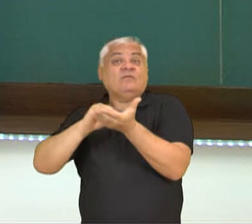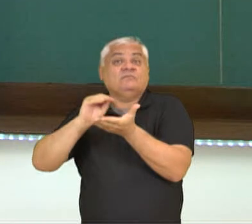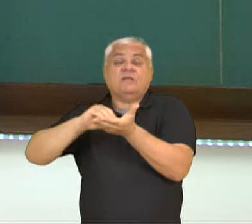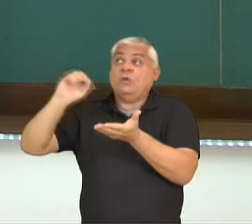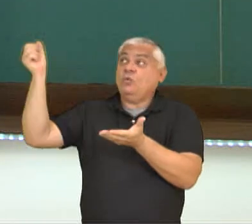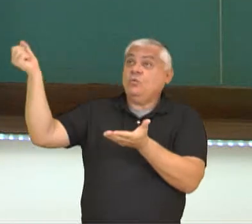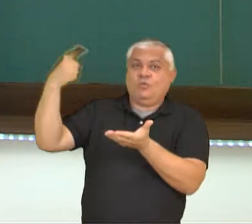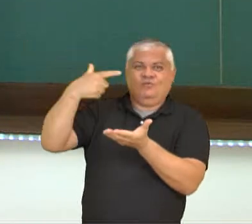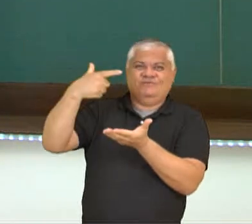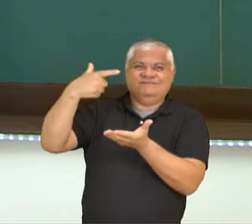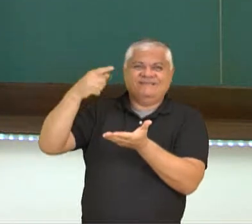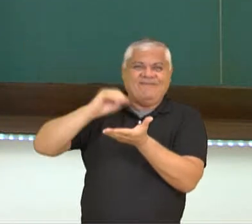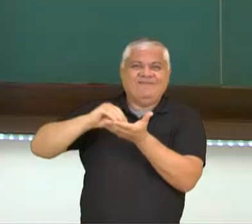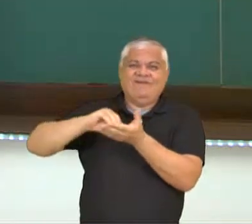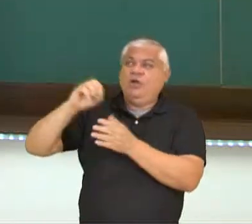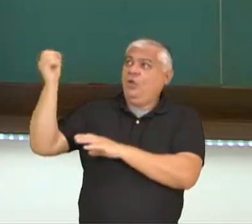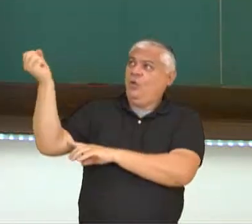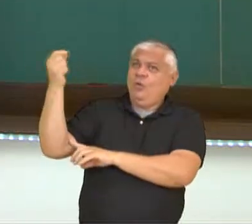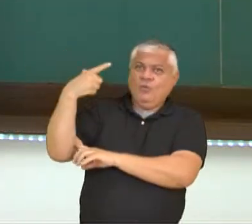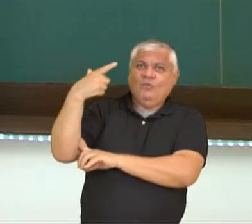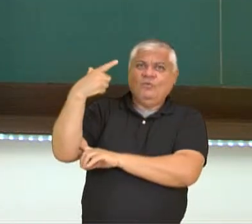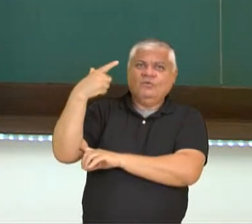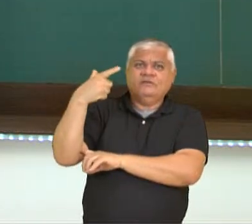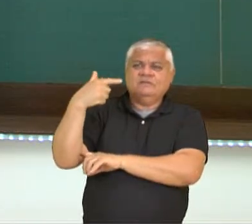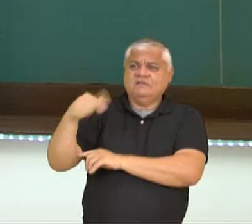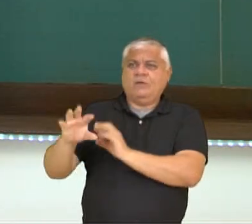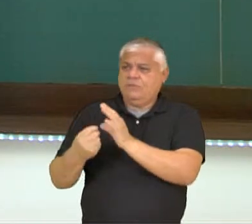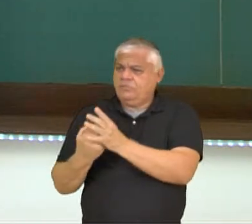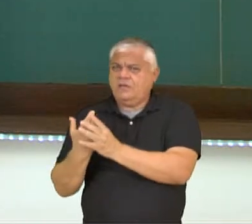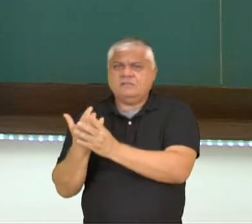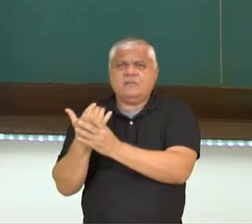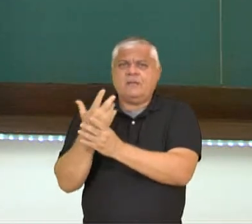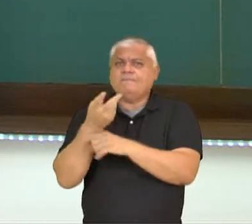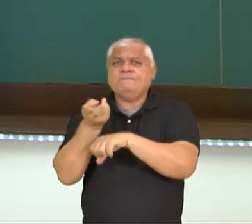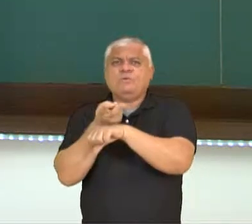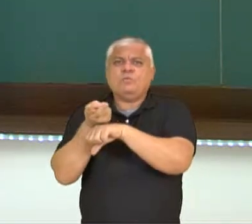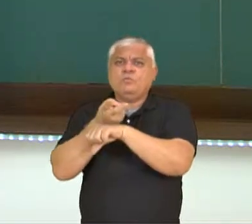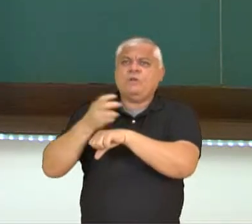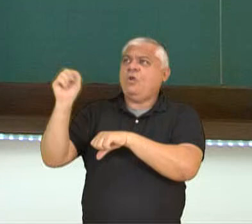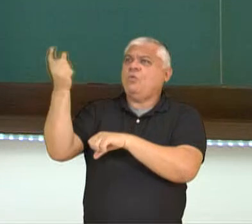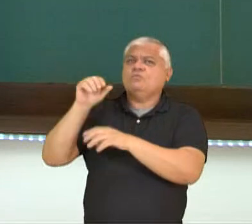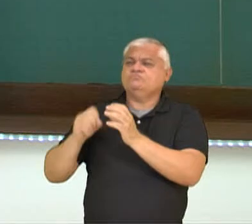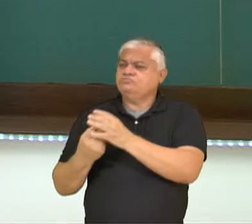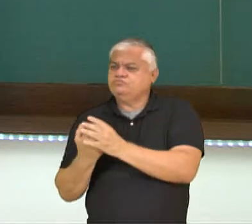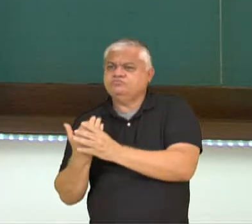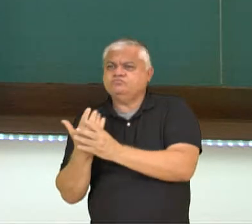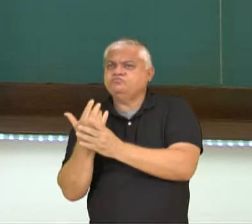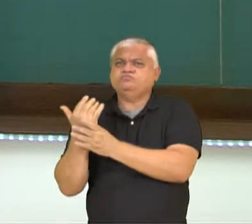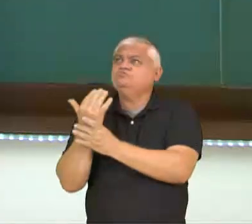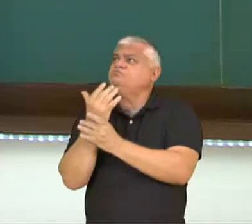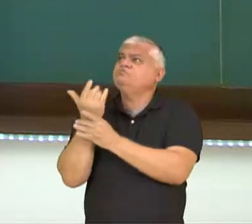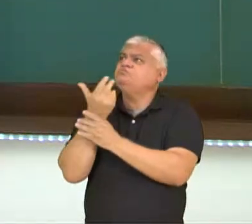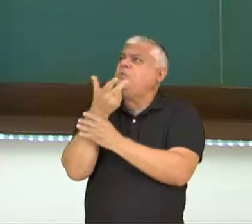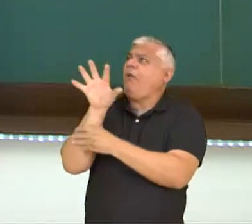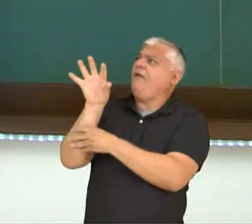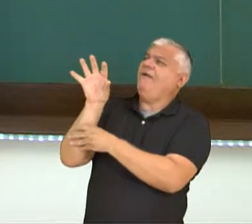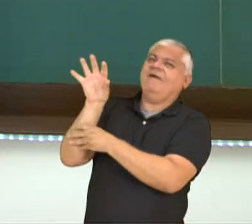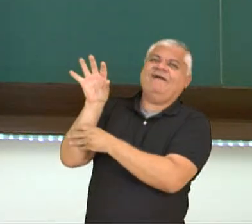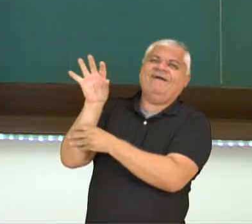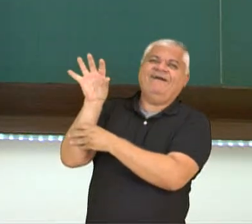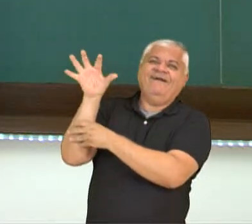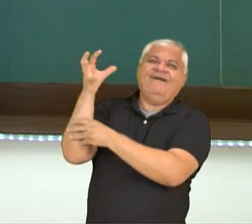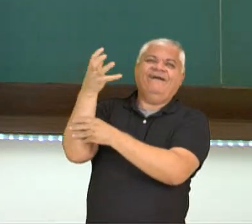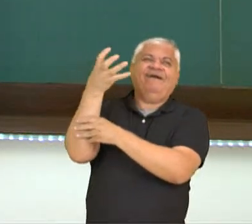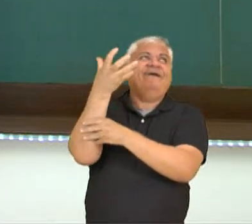como eu mencionei, as plantas, elas estão desesperadas à procura de luz. Então, se elas estiverem em um local onde elas não estão recebendo a